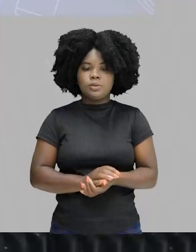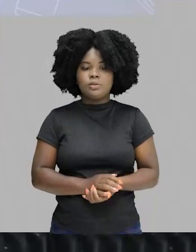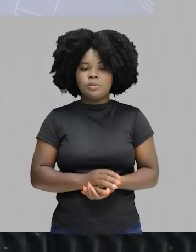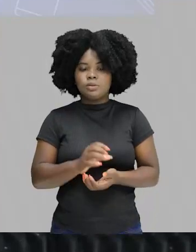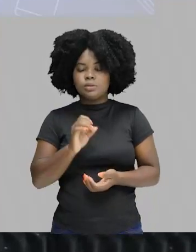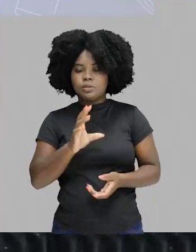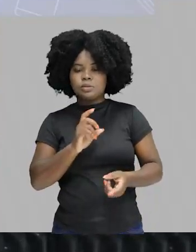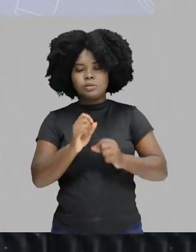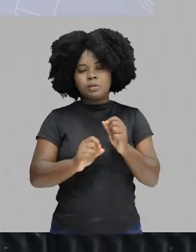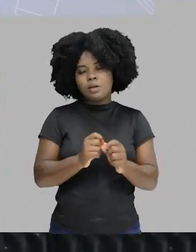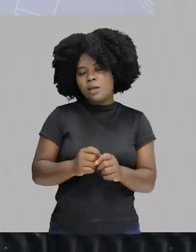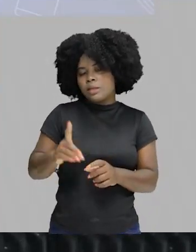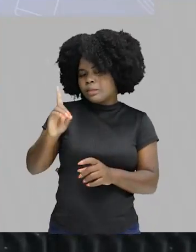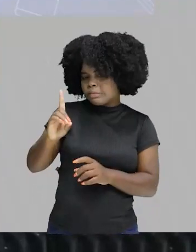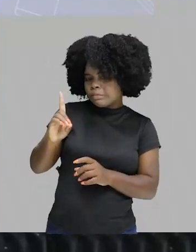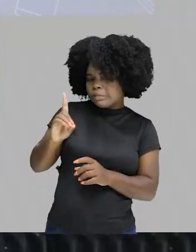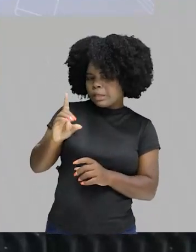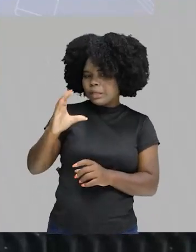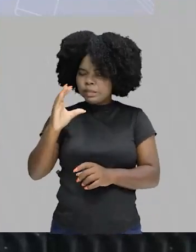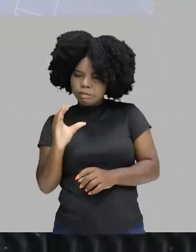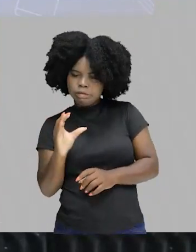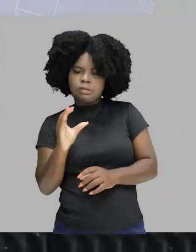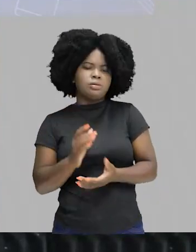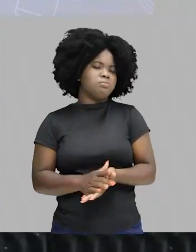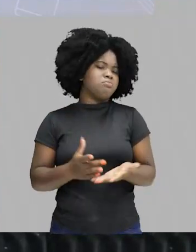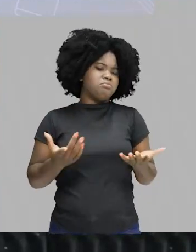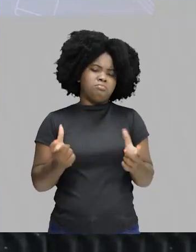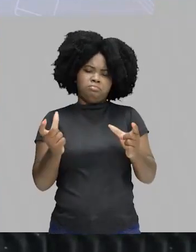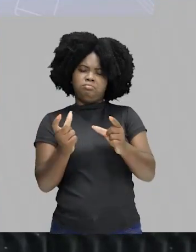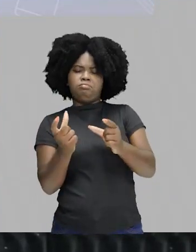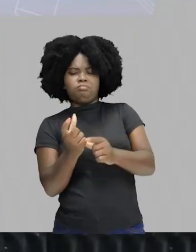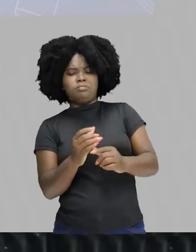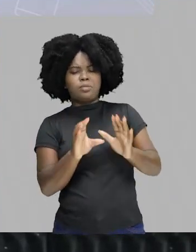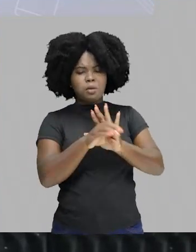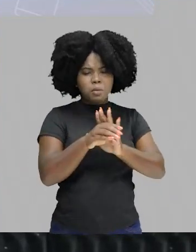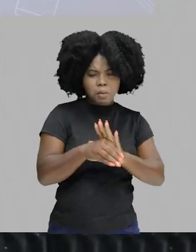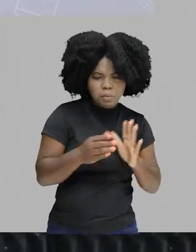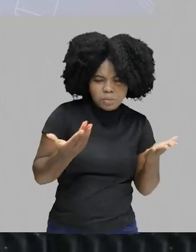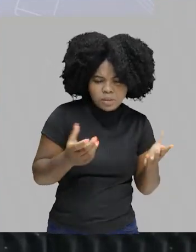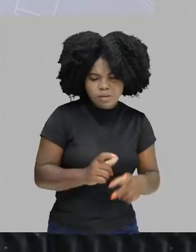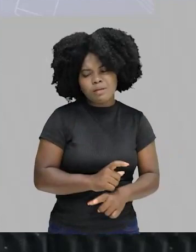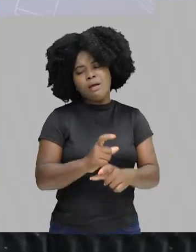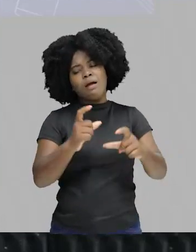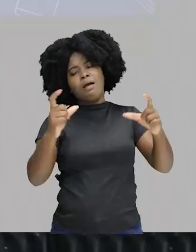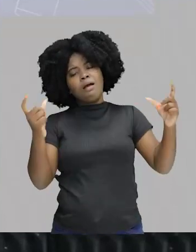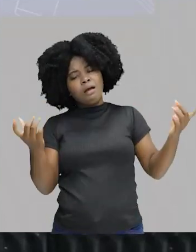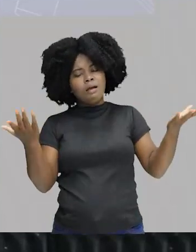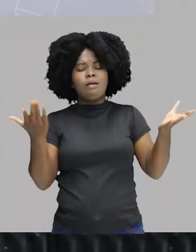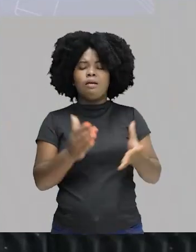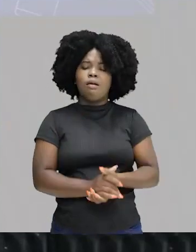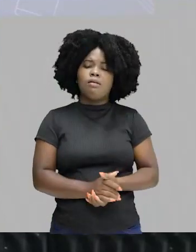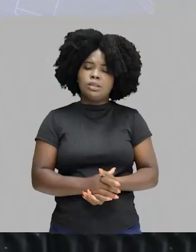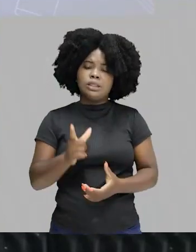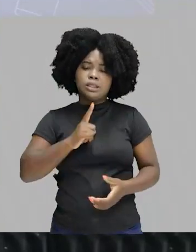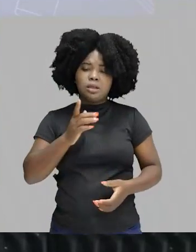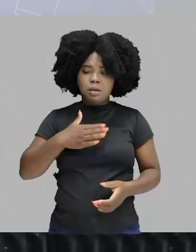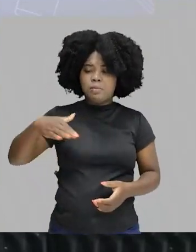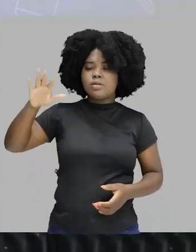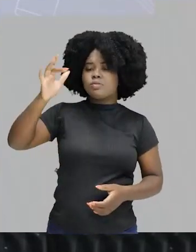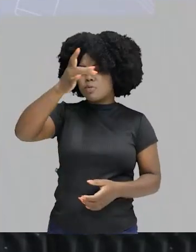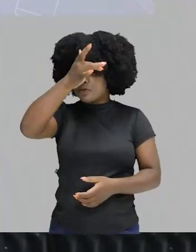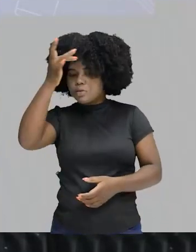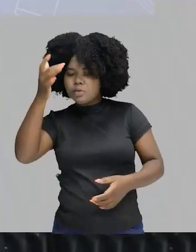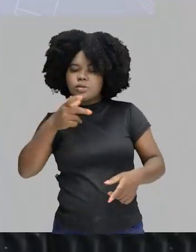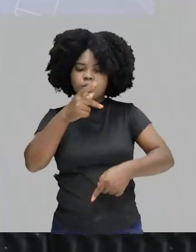só está minimizada a letra C e a letra D, estão minimizando este conceito, que é tão amplo que é a participação, que é o exercício de